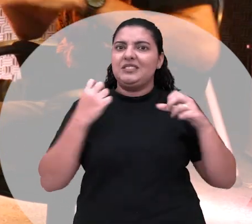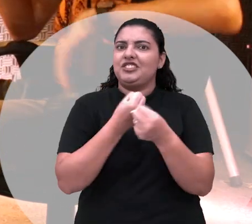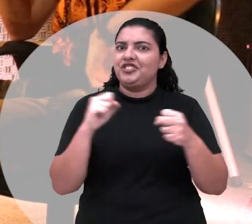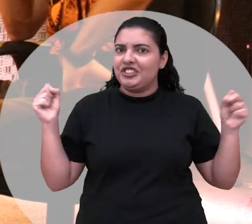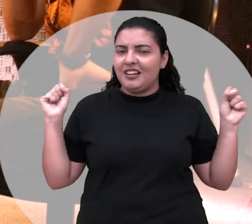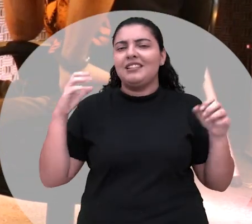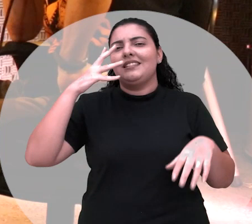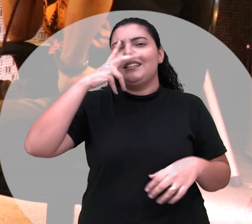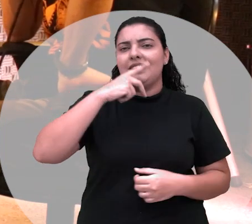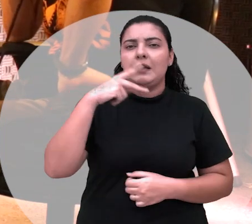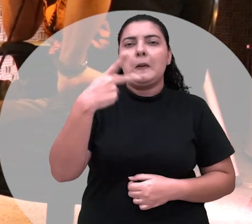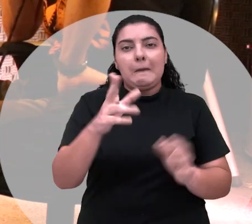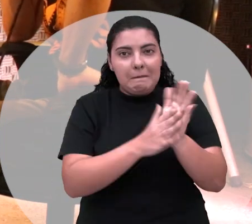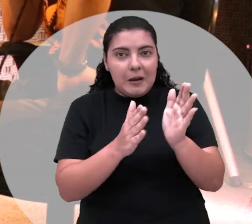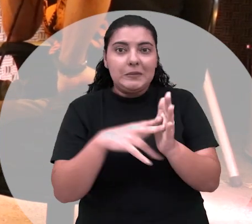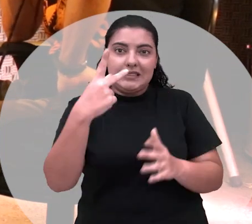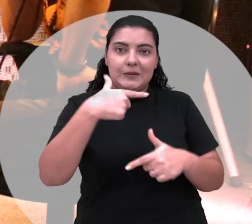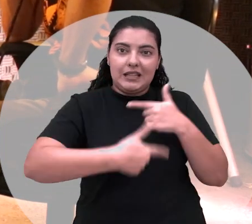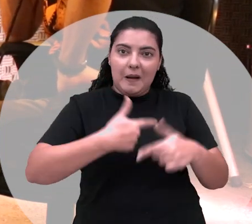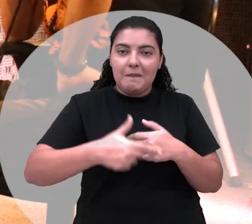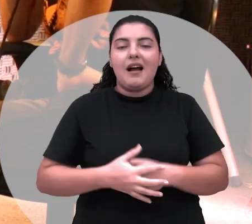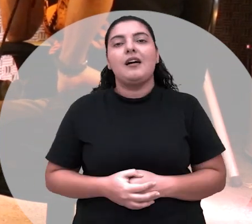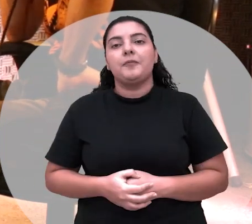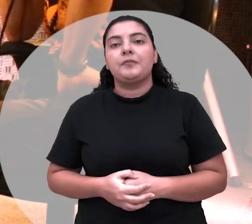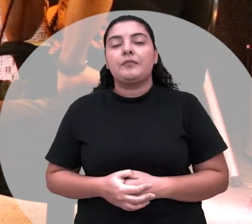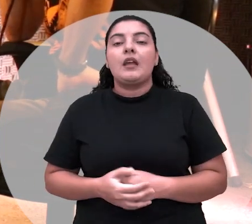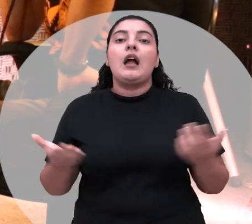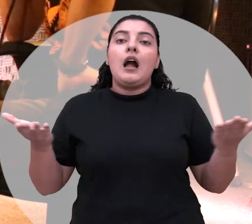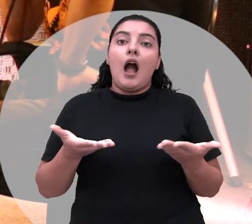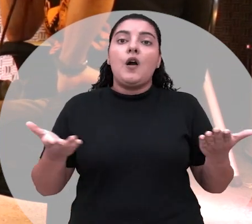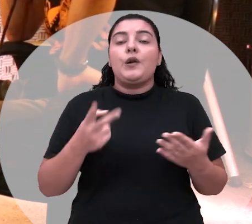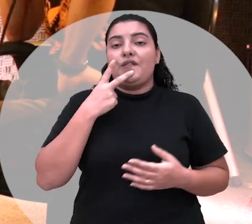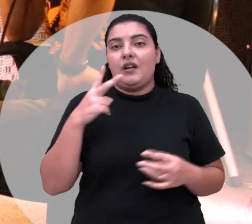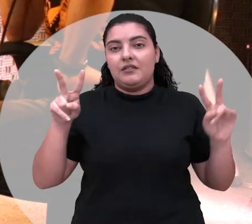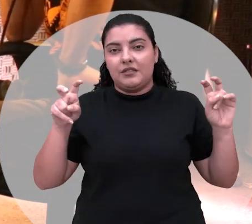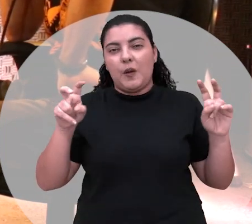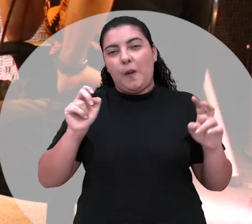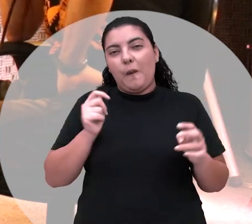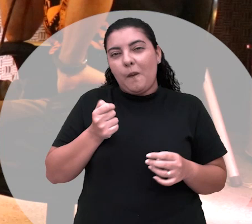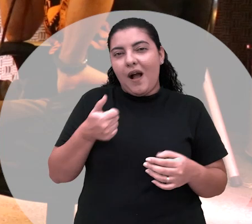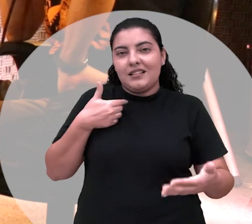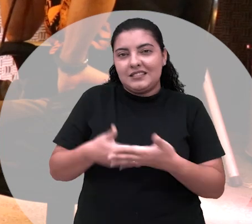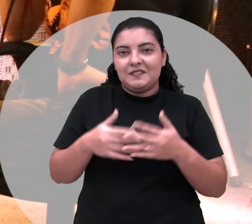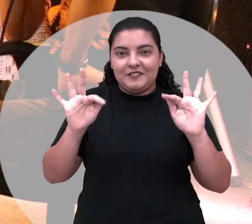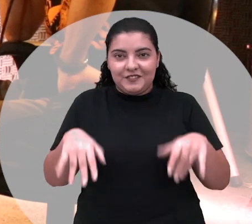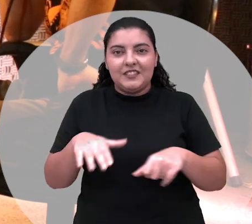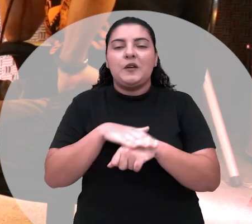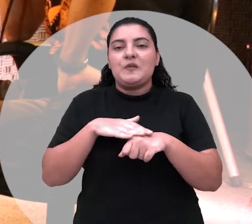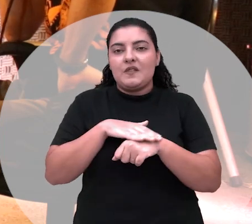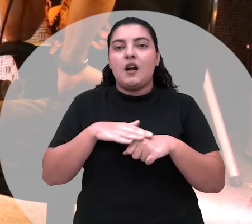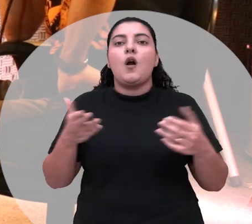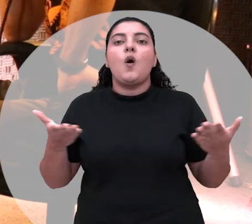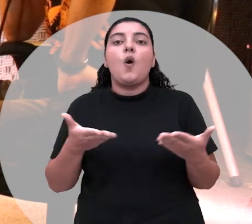É lindo, lindo, lindo o seu terreiro. Parabéns pelo trabalho. Falando do seu terreiro, um pouquinho, falo pra gente, né? Pra gente ir finalizando um pouco dessa conversa. Como